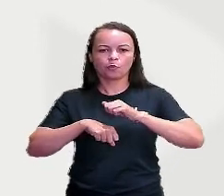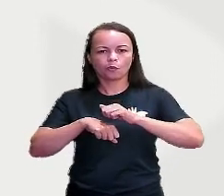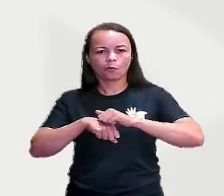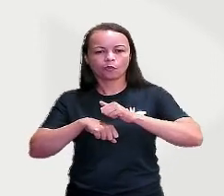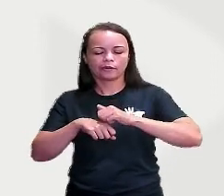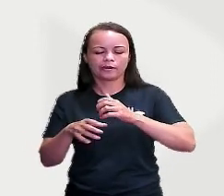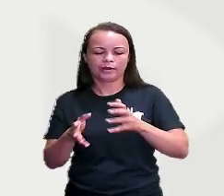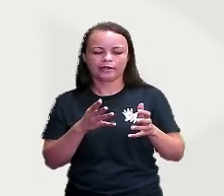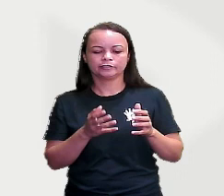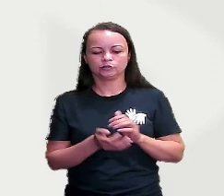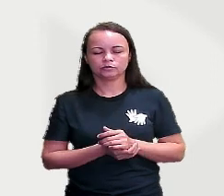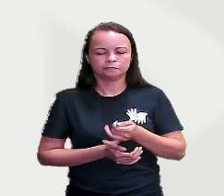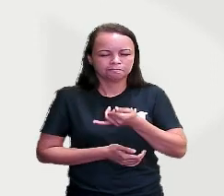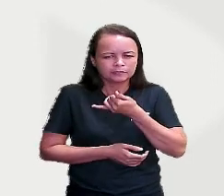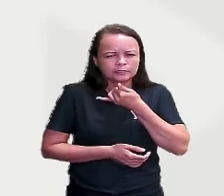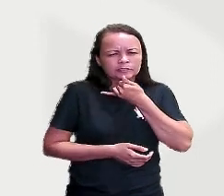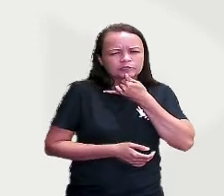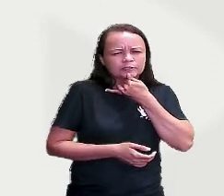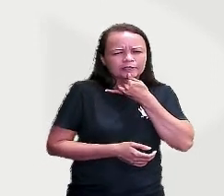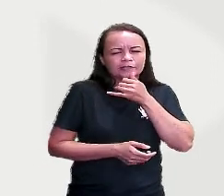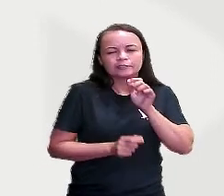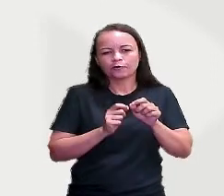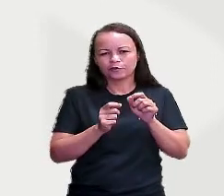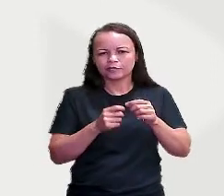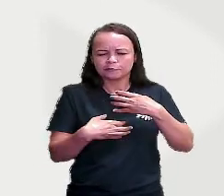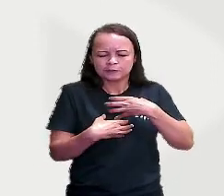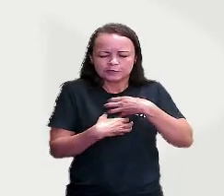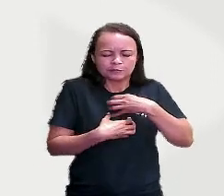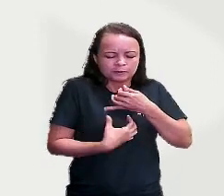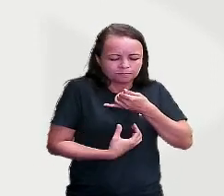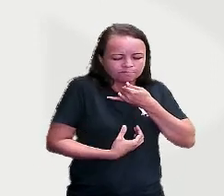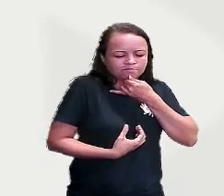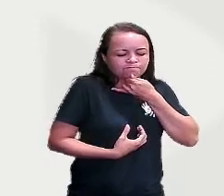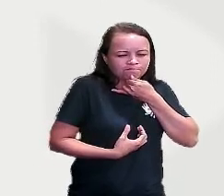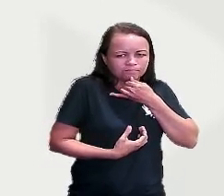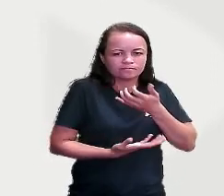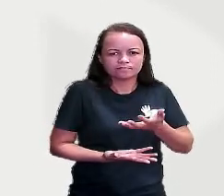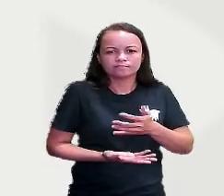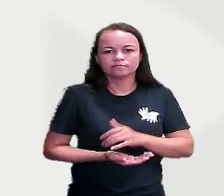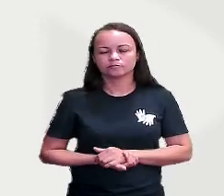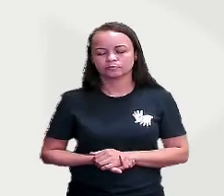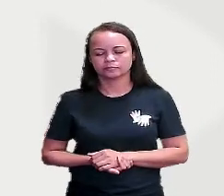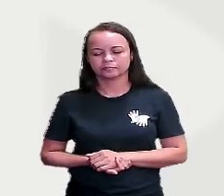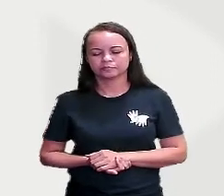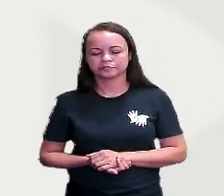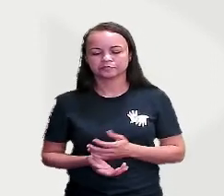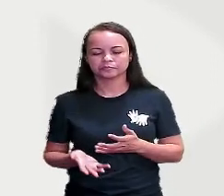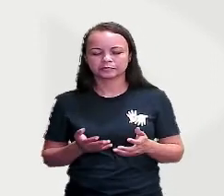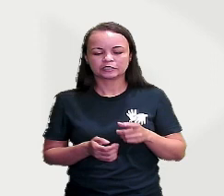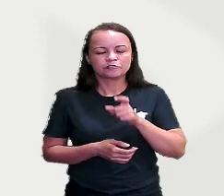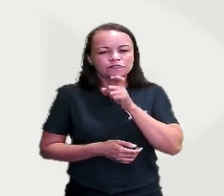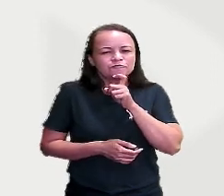substantivo abstrato, pois depende de outra pessoa pra que esse substantivo exista. Frio,